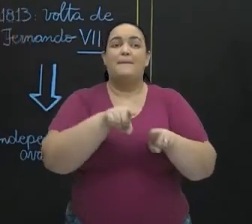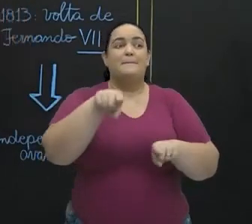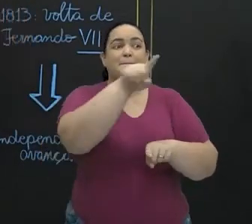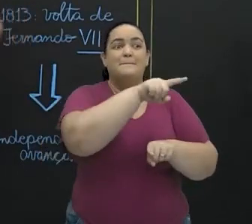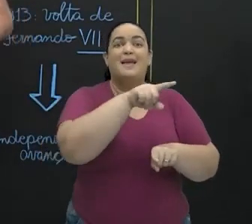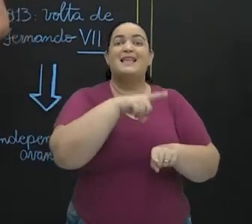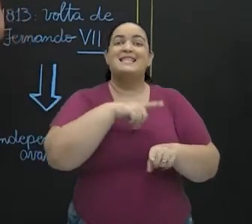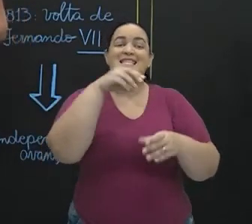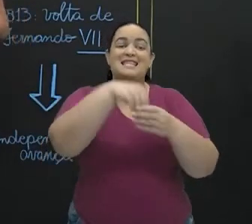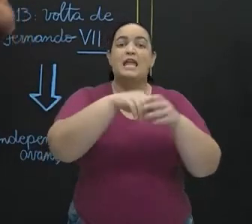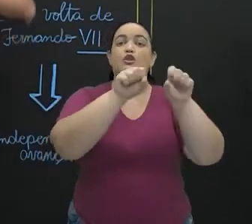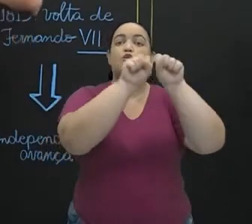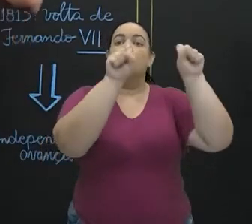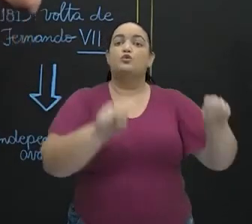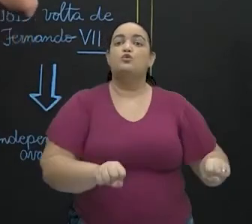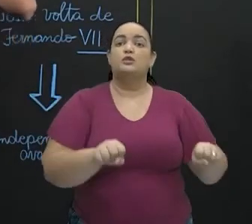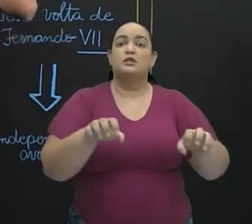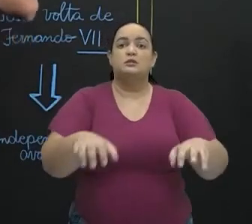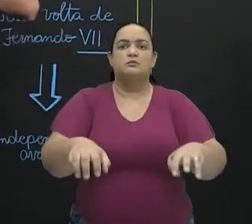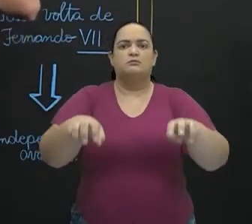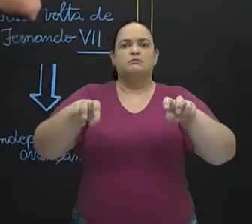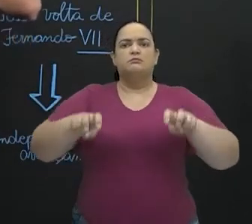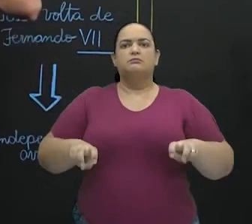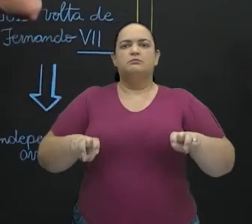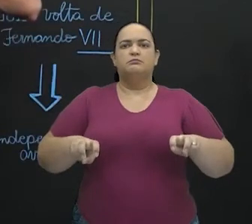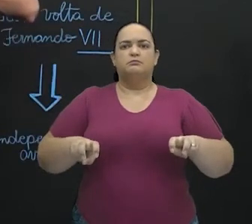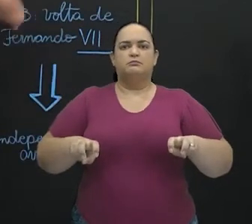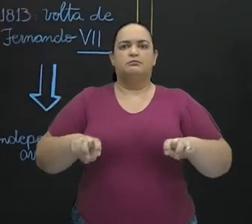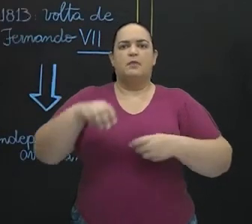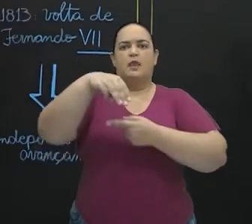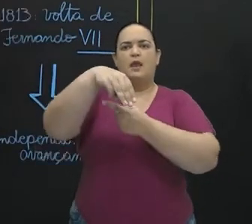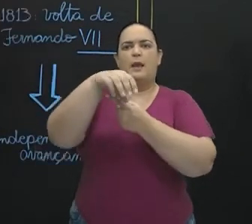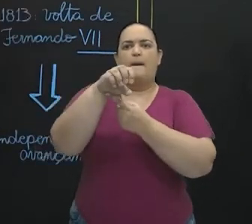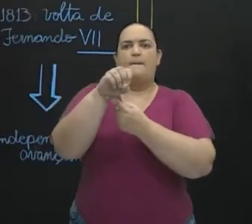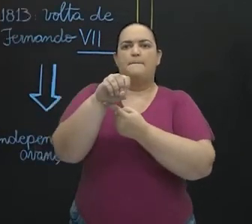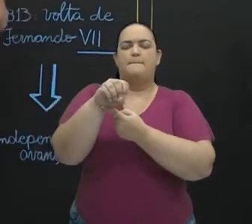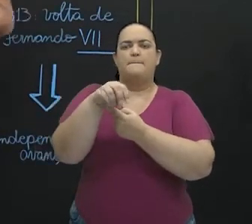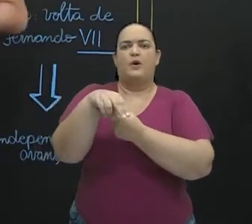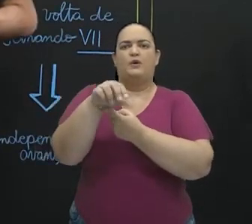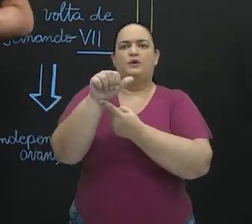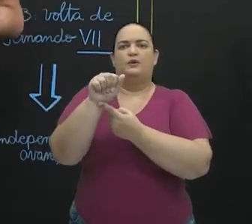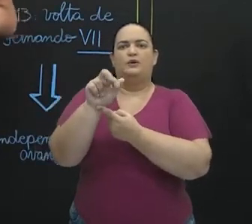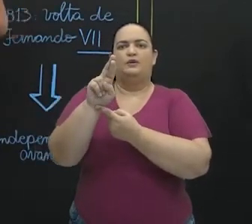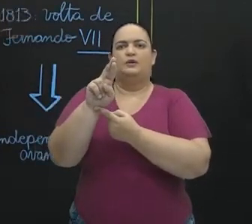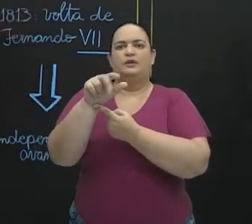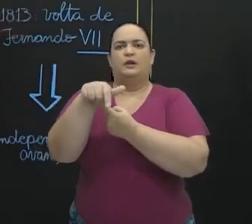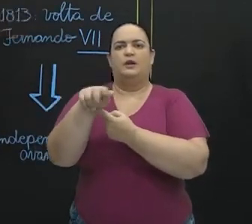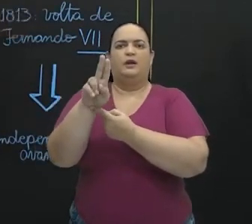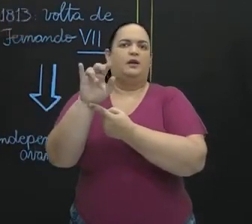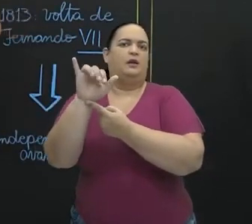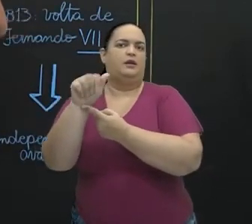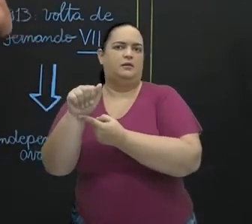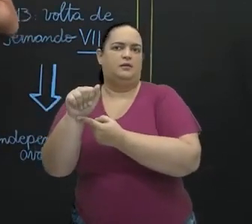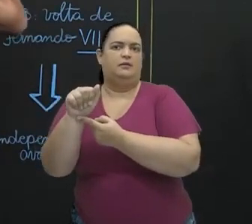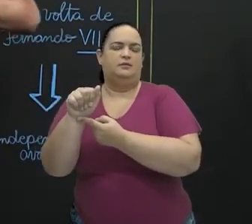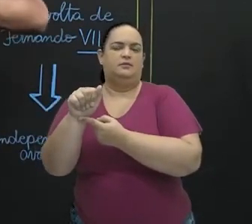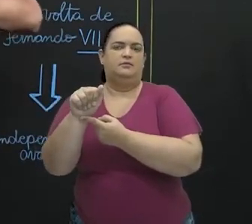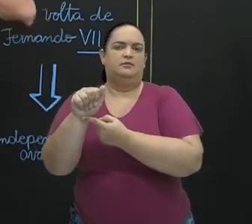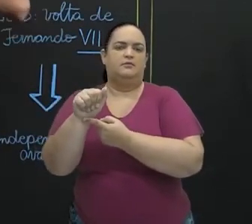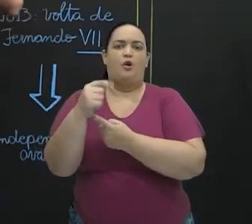monarquias. San Martín acreditava que esse regime, a monarquia, onde uma figura